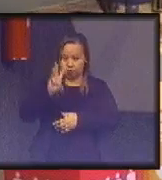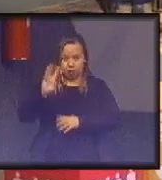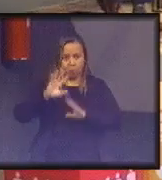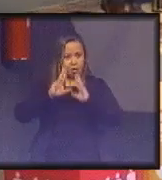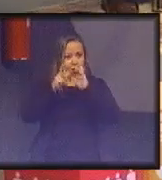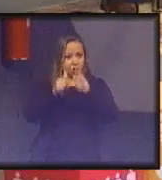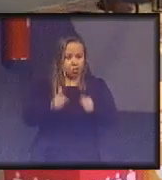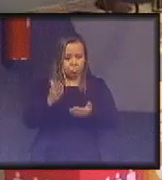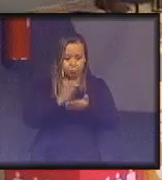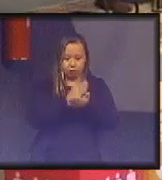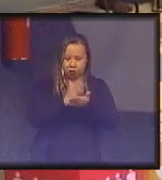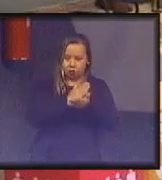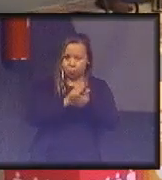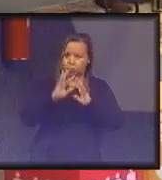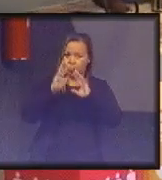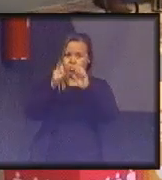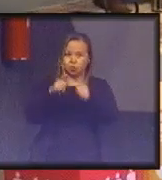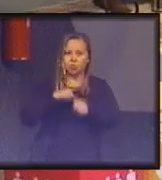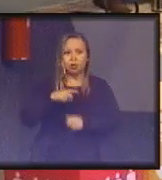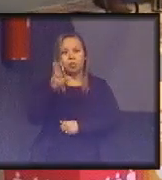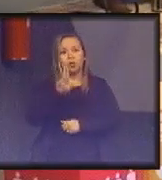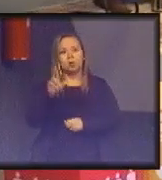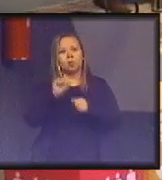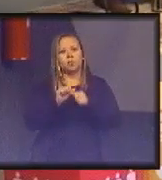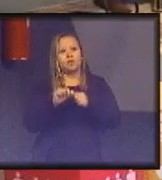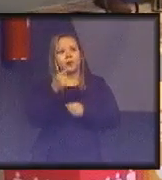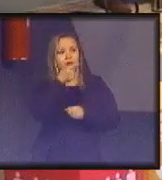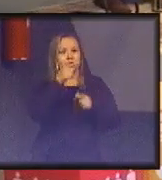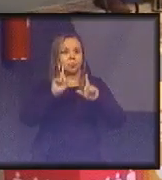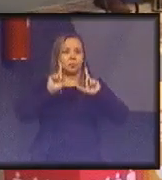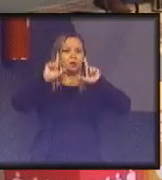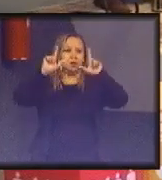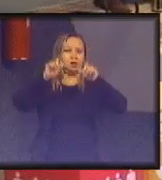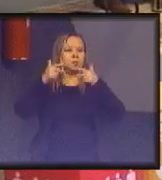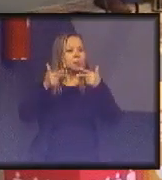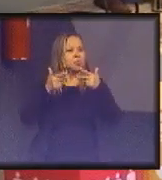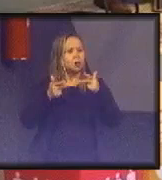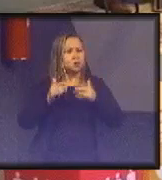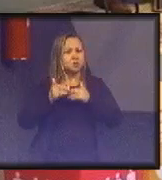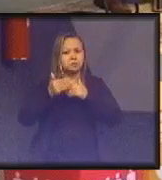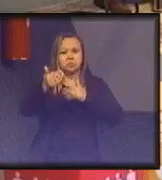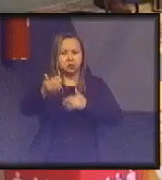os livros, tudo direitinho que a gente usou para fazer isso daí. Tem diversão para a vida inteira.